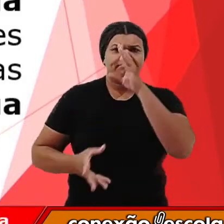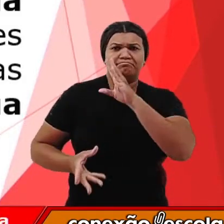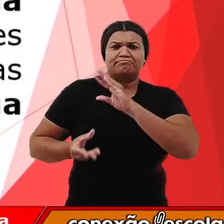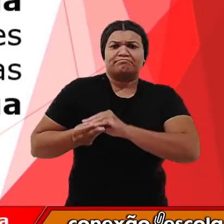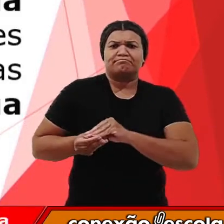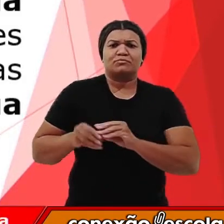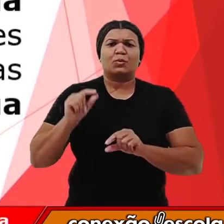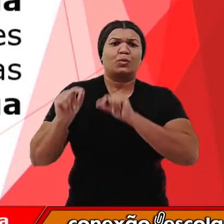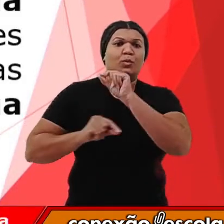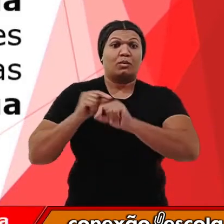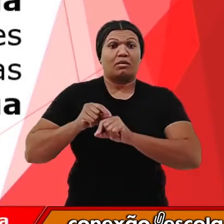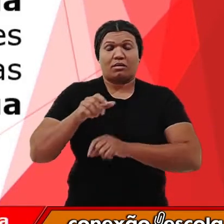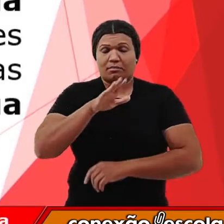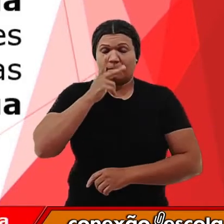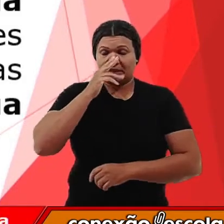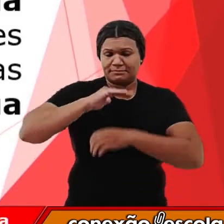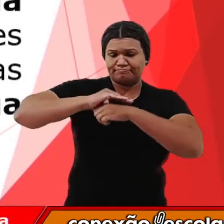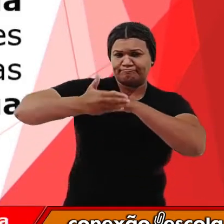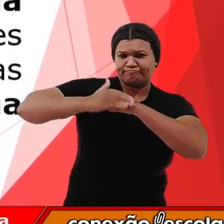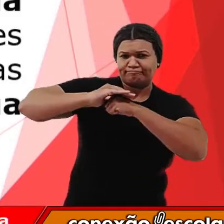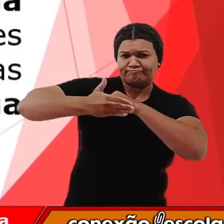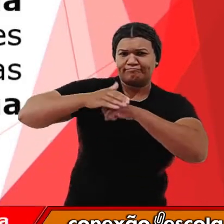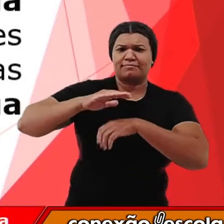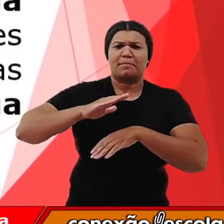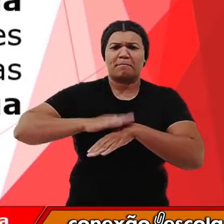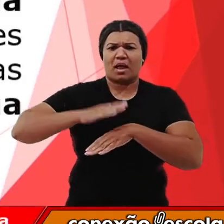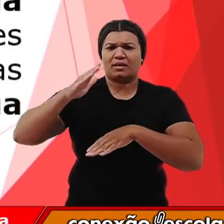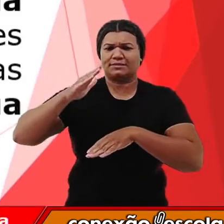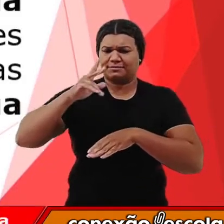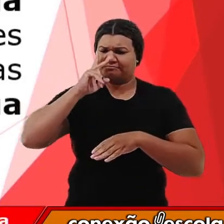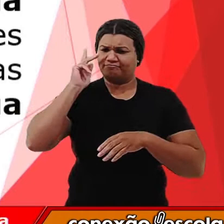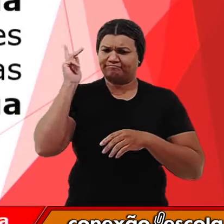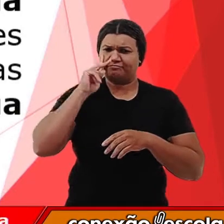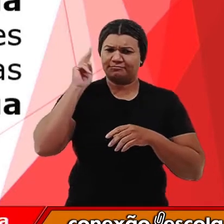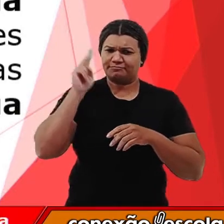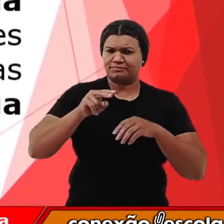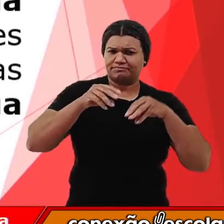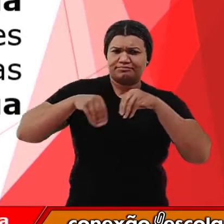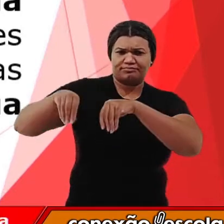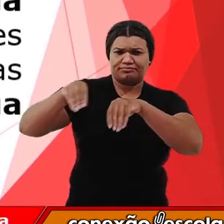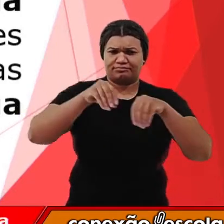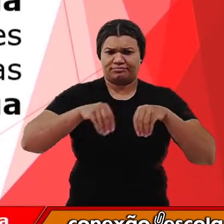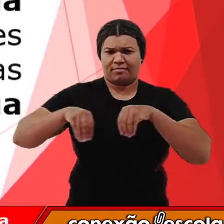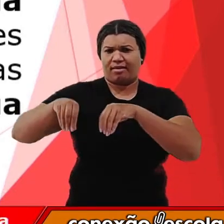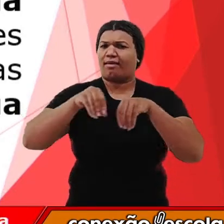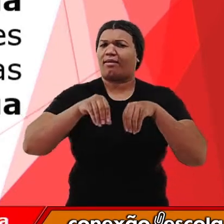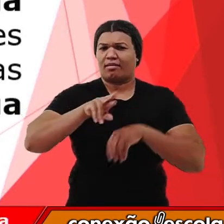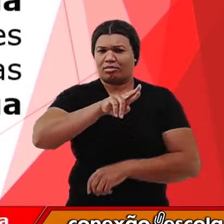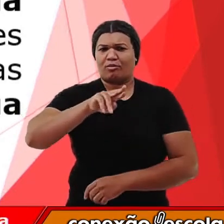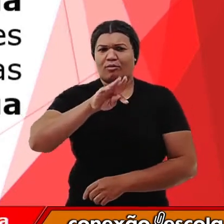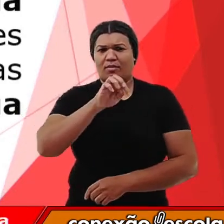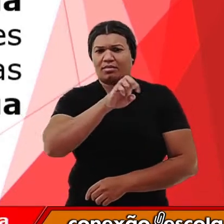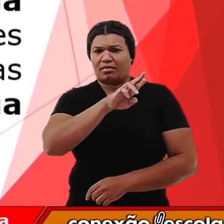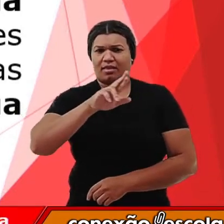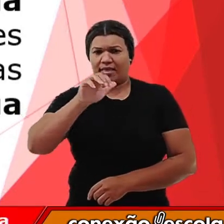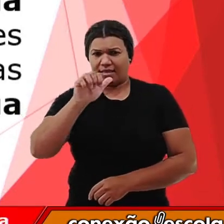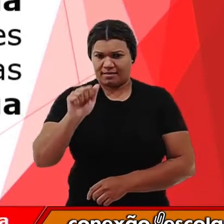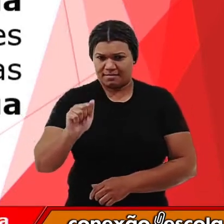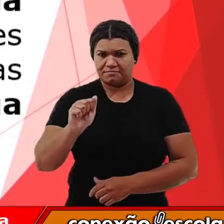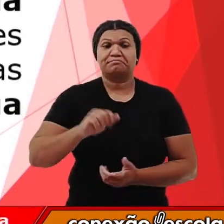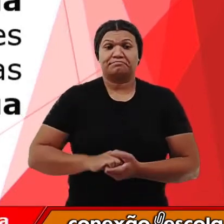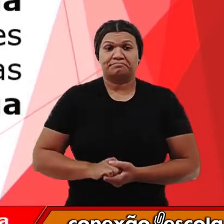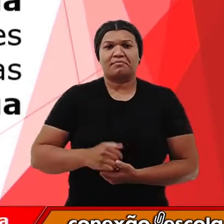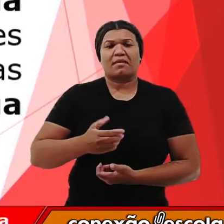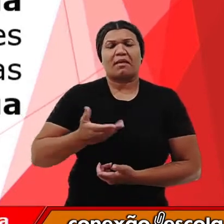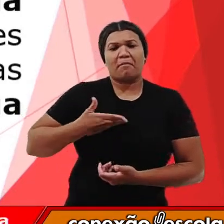mais superficial do nosso planeta, né? Ela é popularmente chamada de terra. Então, de senso comum aí, numa